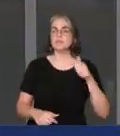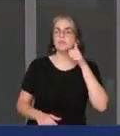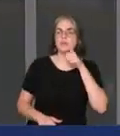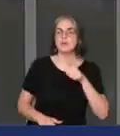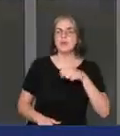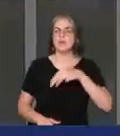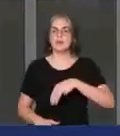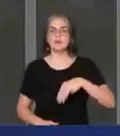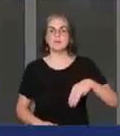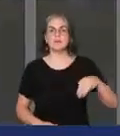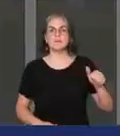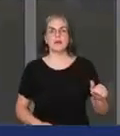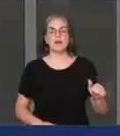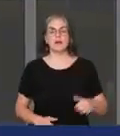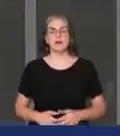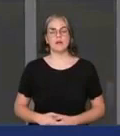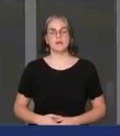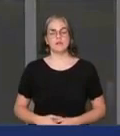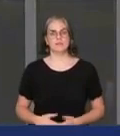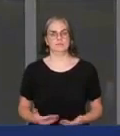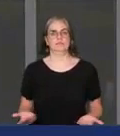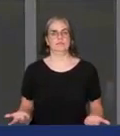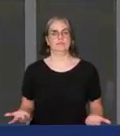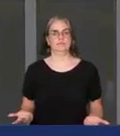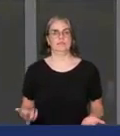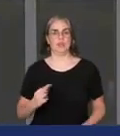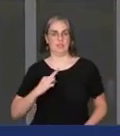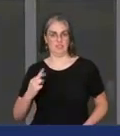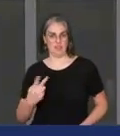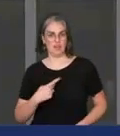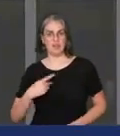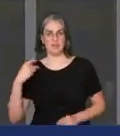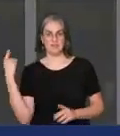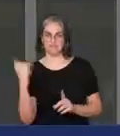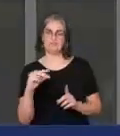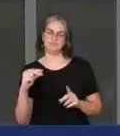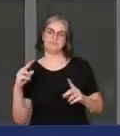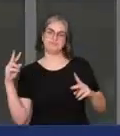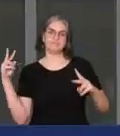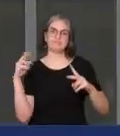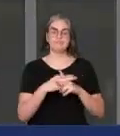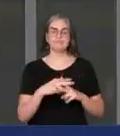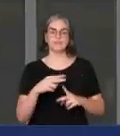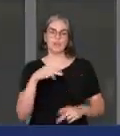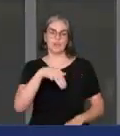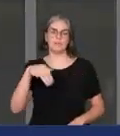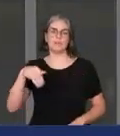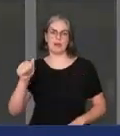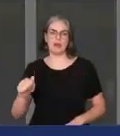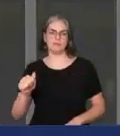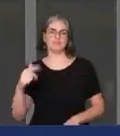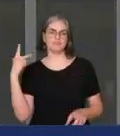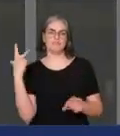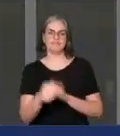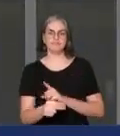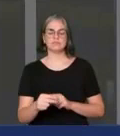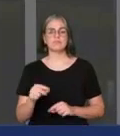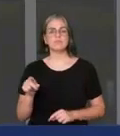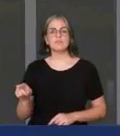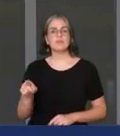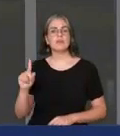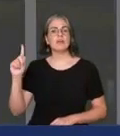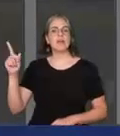detalhe, esse trans que surrou uma mulher no MMA, era um ex